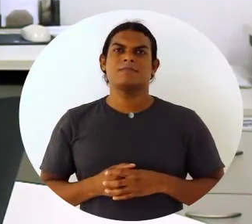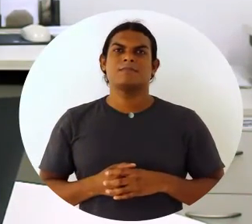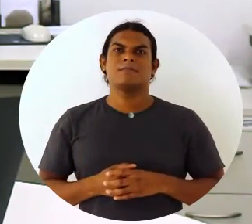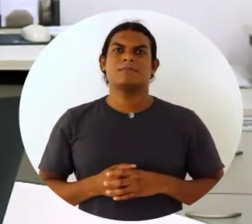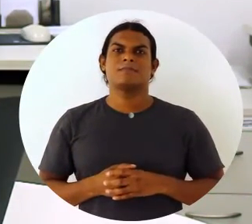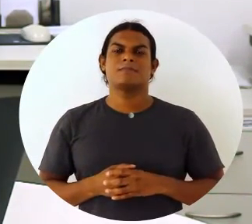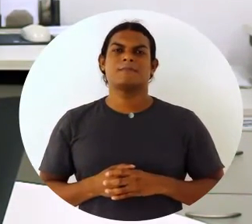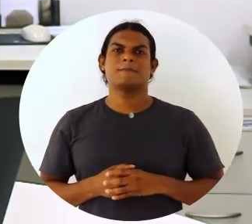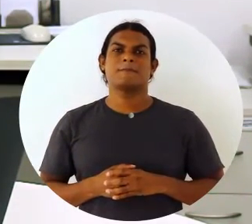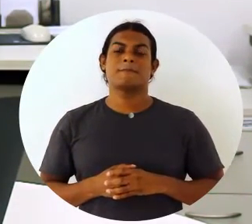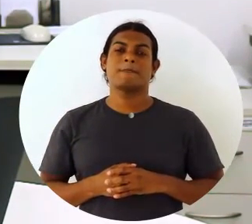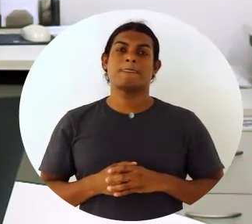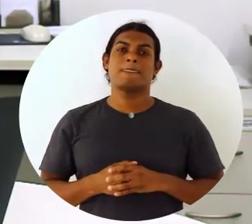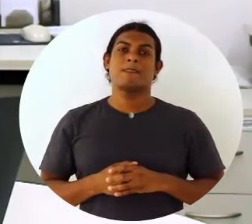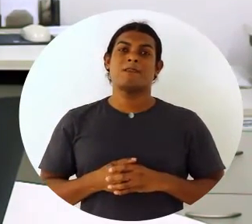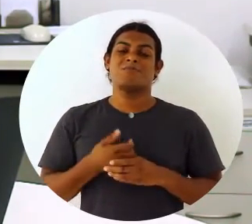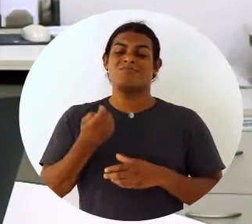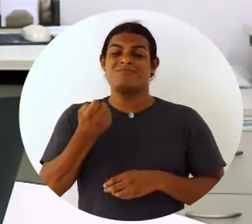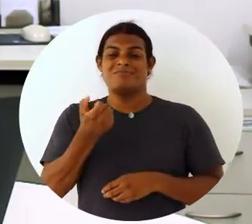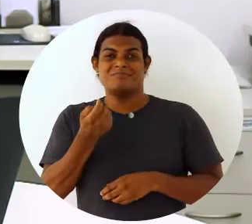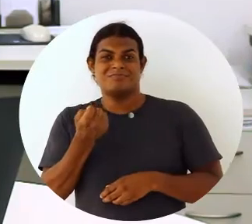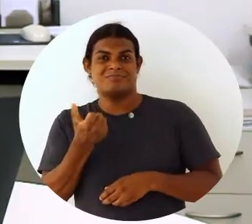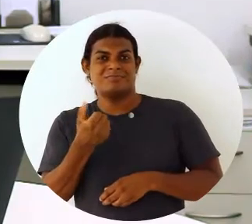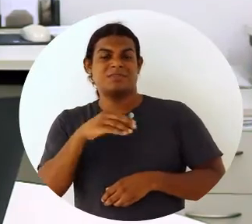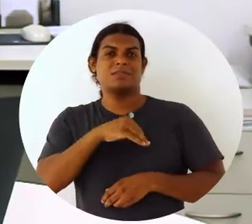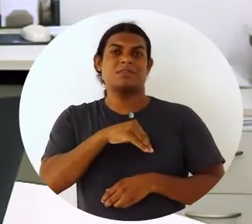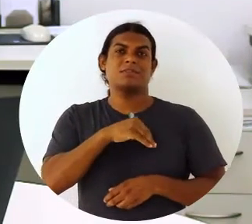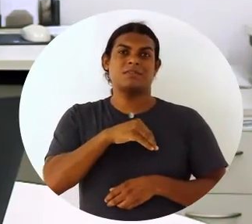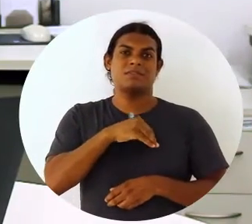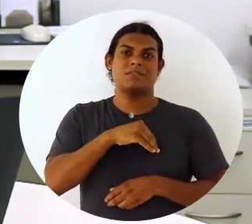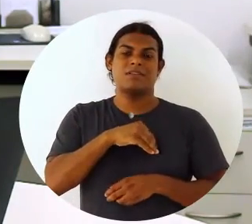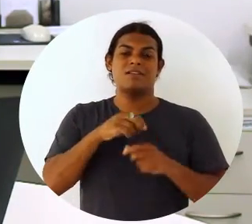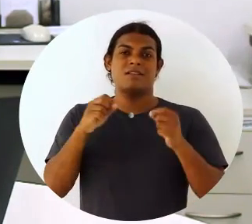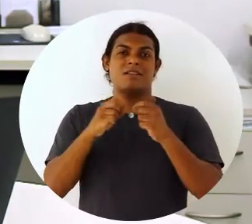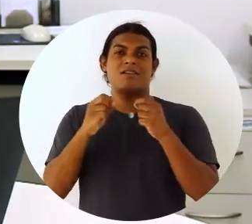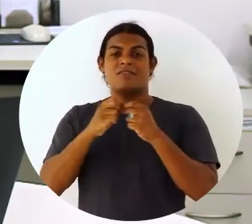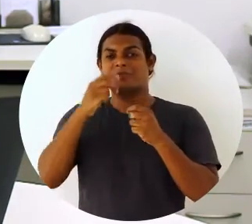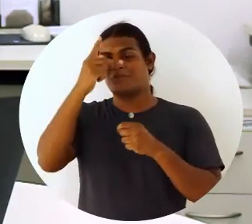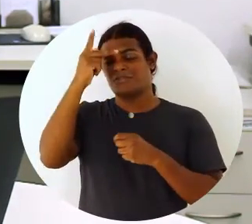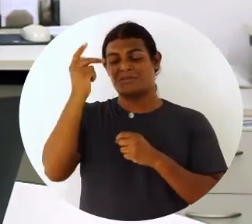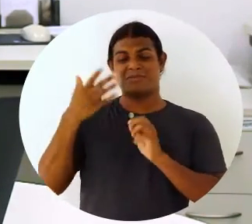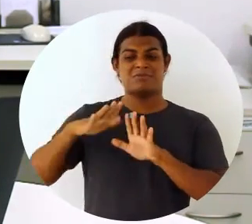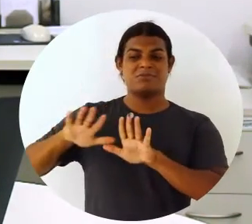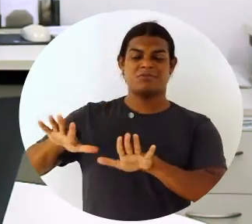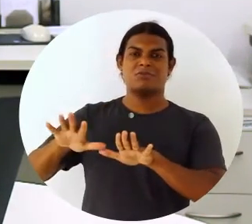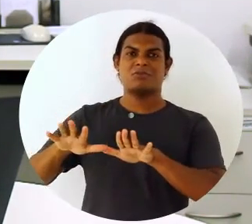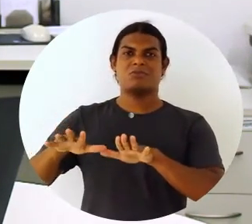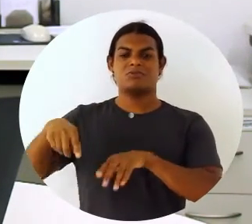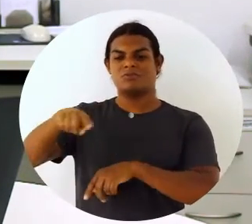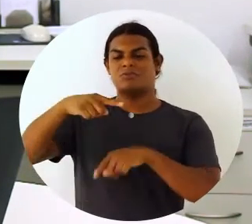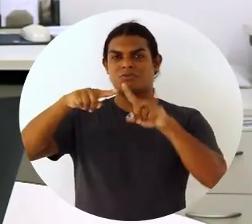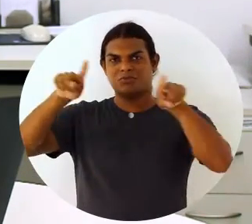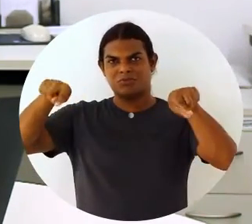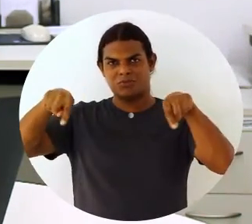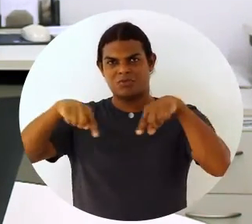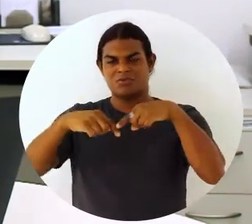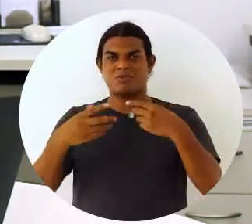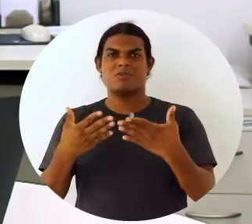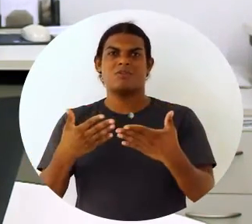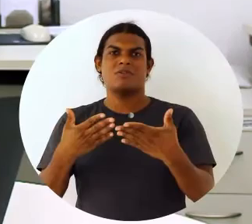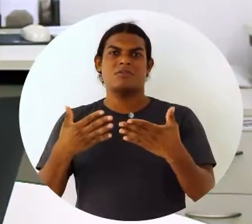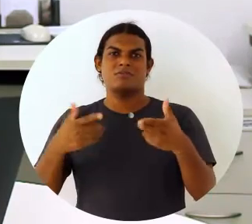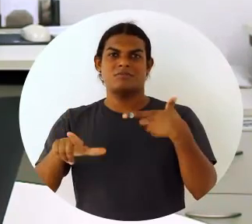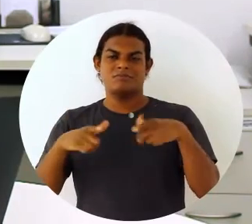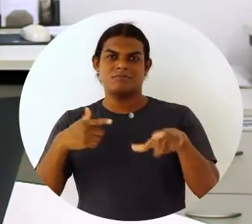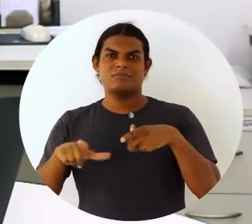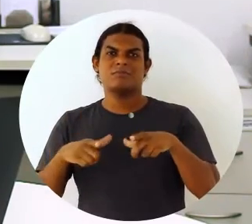Um mau salário vai lhe deixar insatisfeito. Mas, dependendo do ambiente organizacional que você tem, pode ser que você troque uma empresa que lhe pague